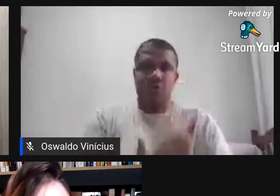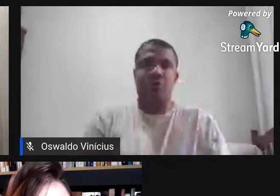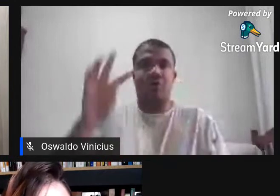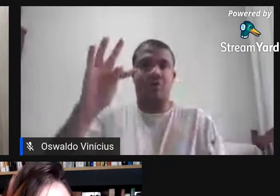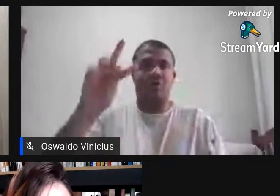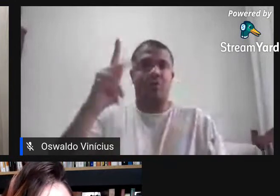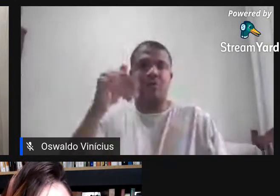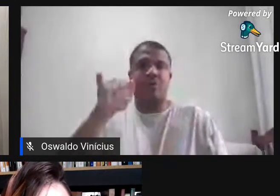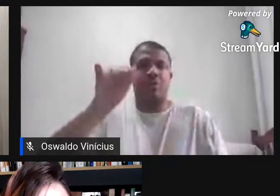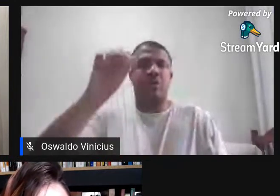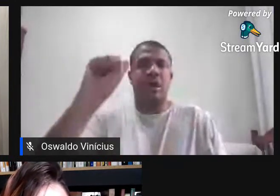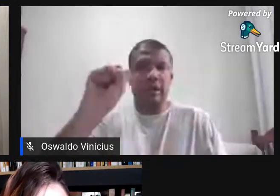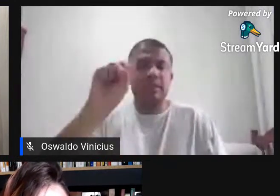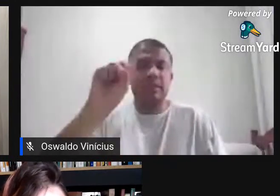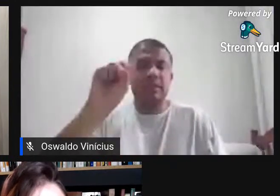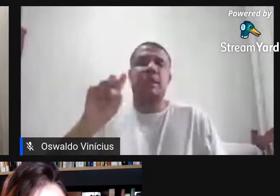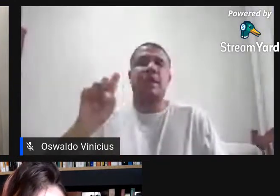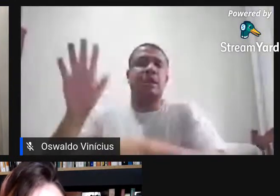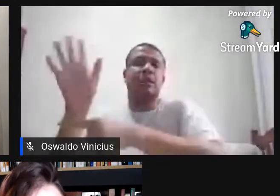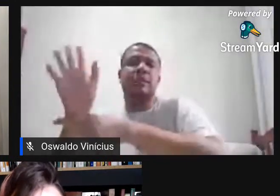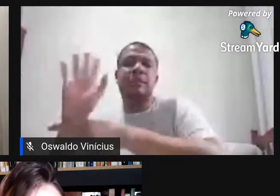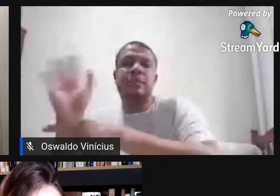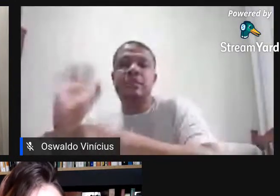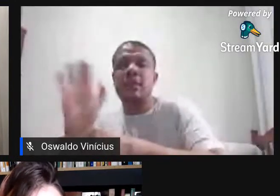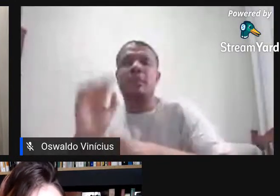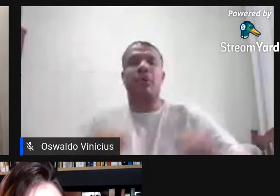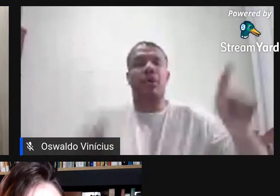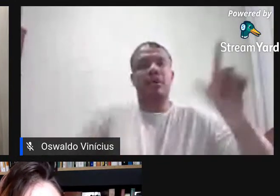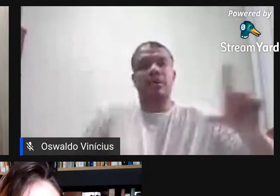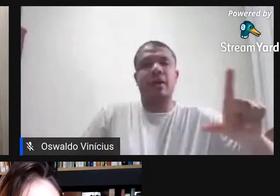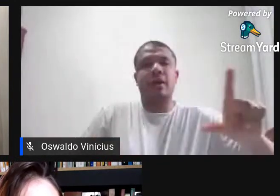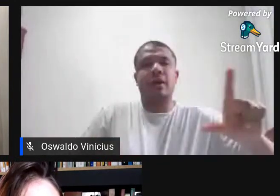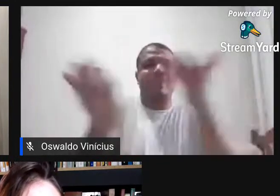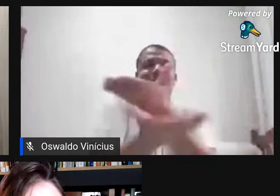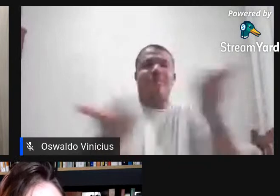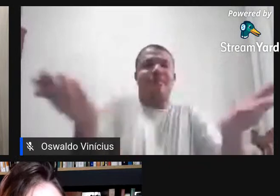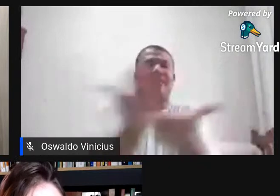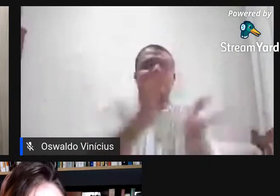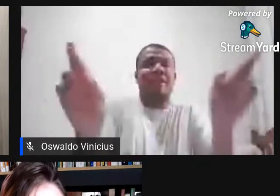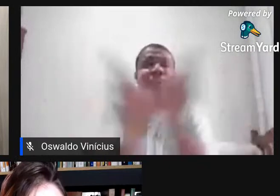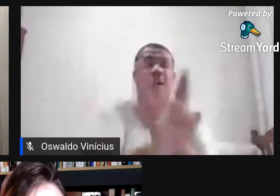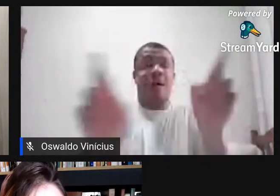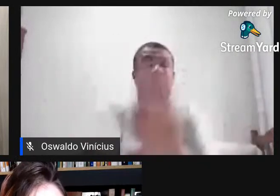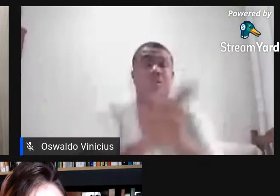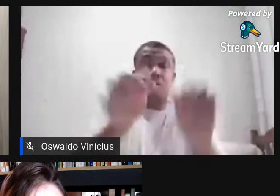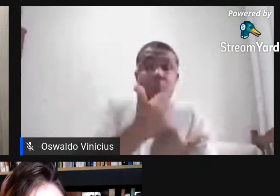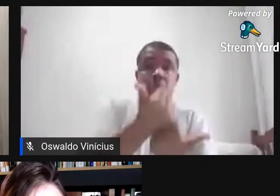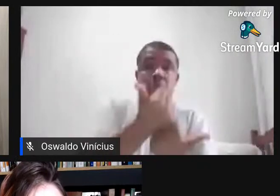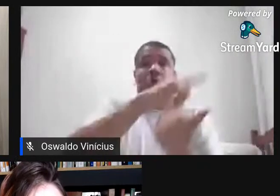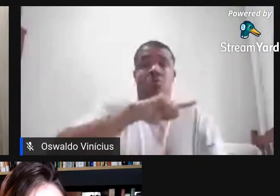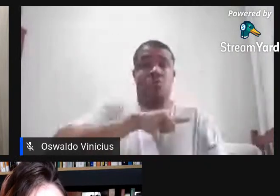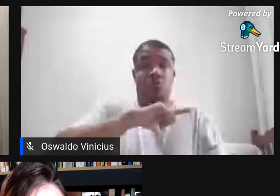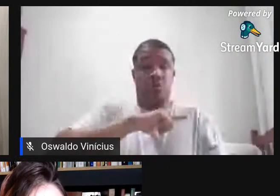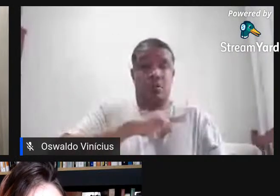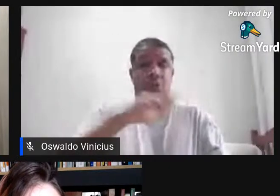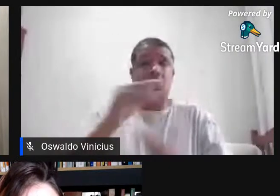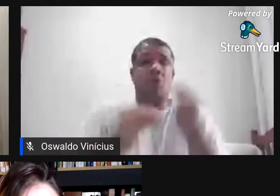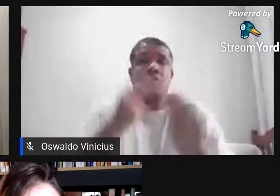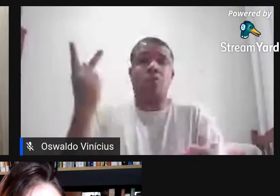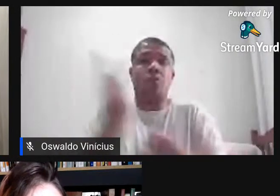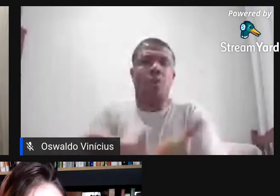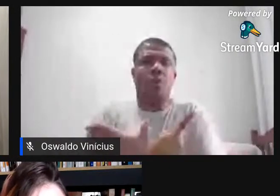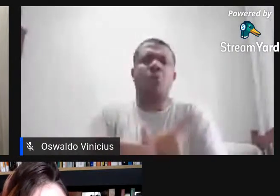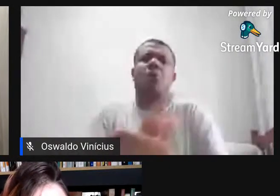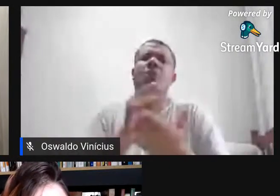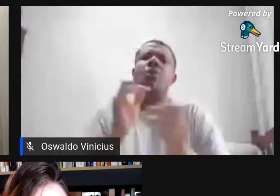relações entre literatura e cinema, né? E eu acho que a gente podia mencionar também a contribuição das organizações de coletâneas